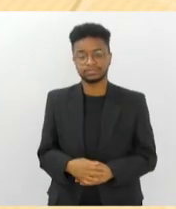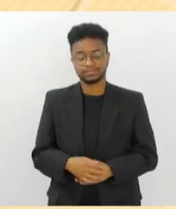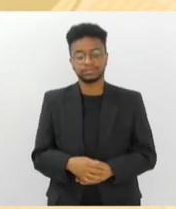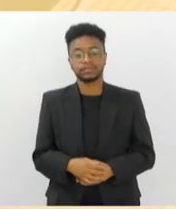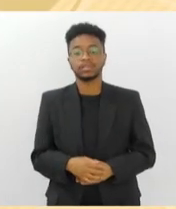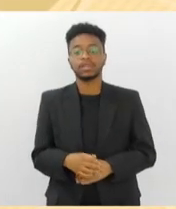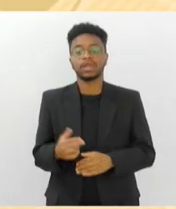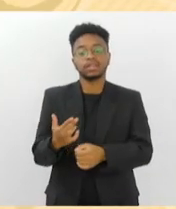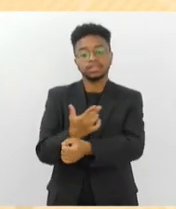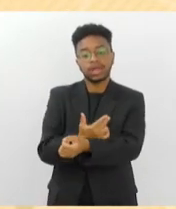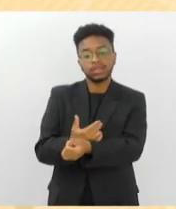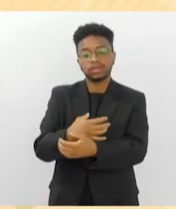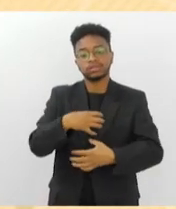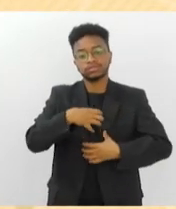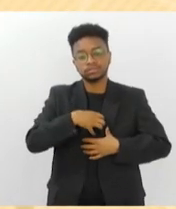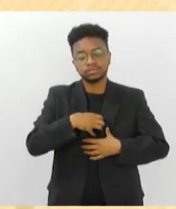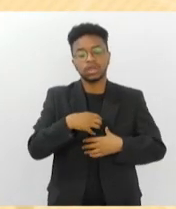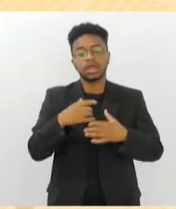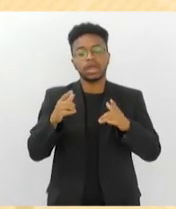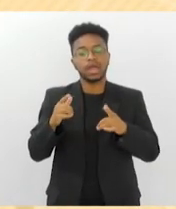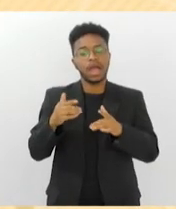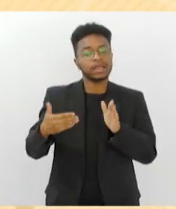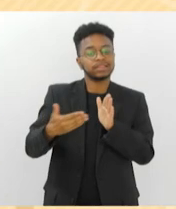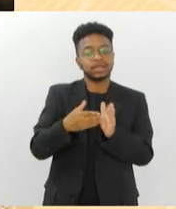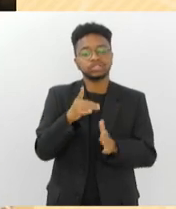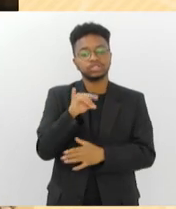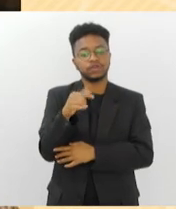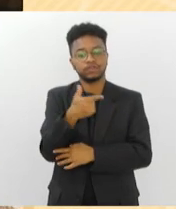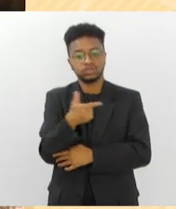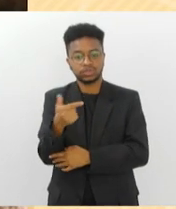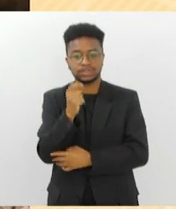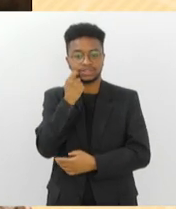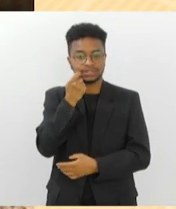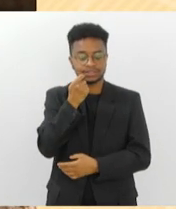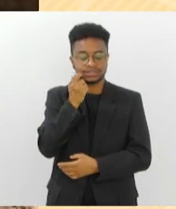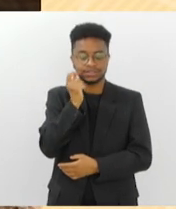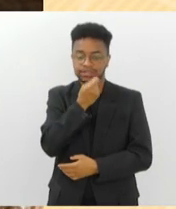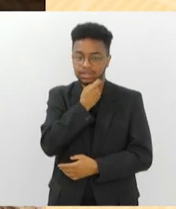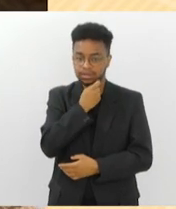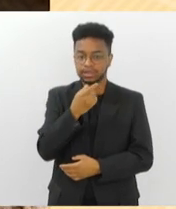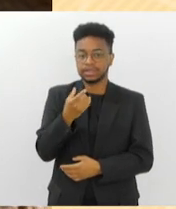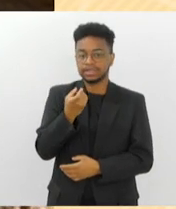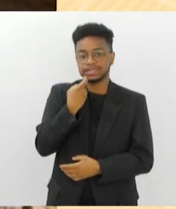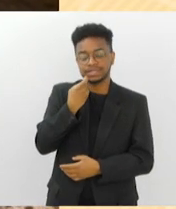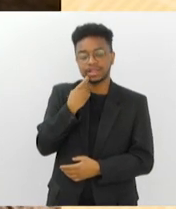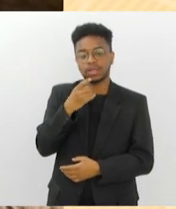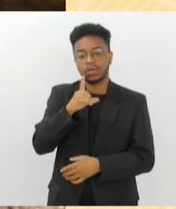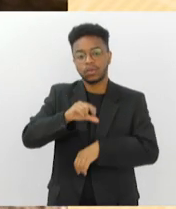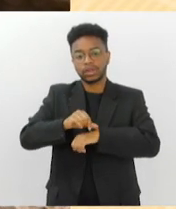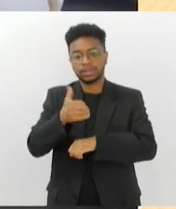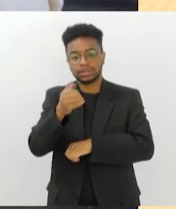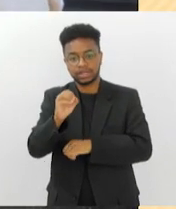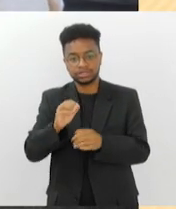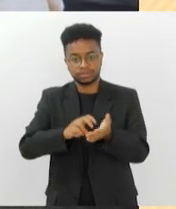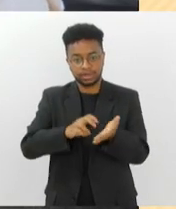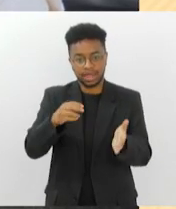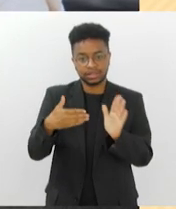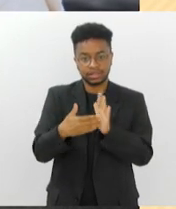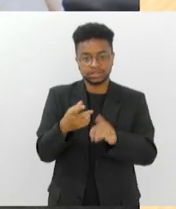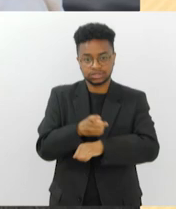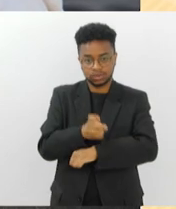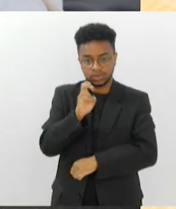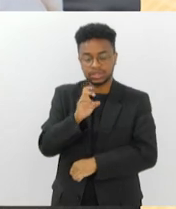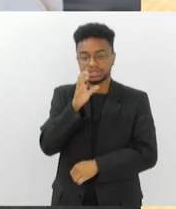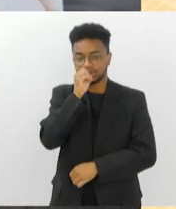em Tela, fica em cartaz até o dia 22 de setembro, sexta, das 10 horas da manhã, às 5 da tarde, sábado e